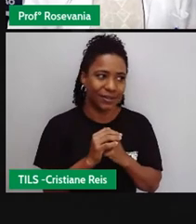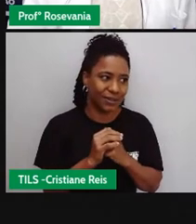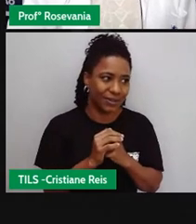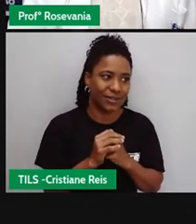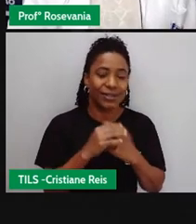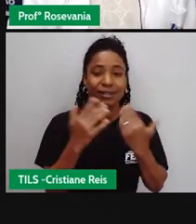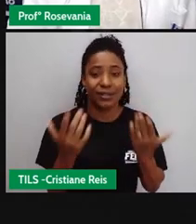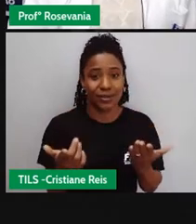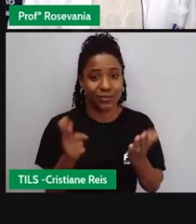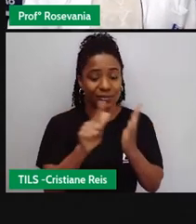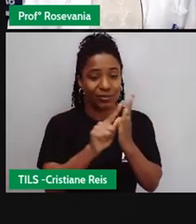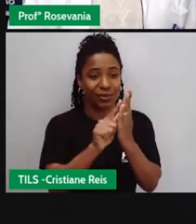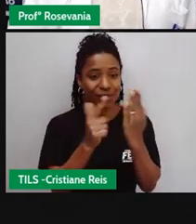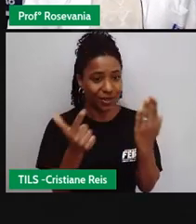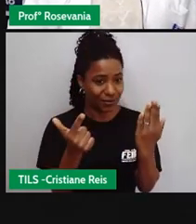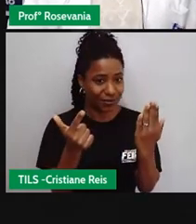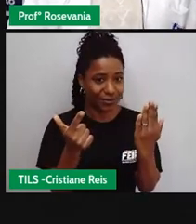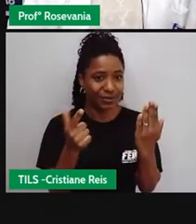são digitais